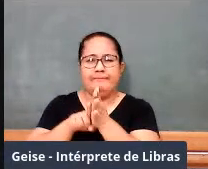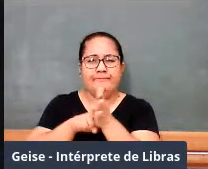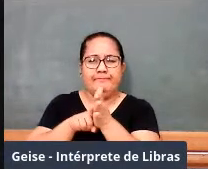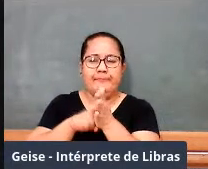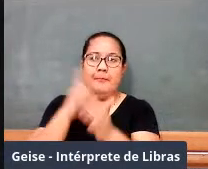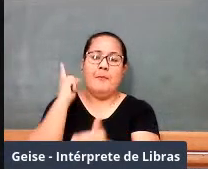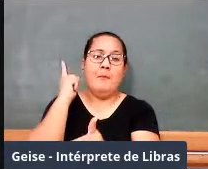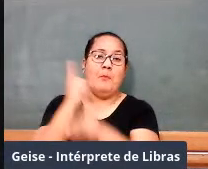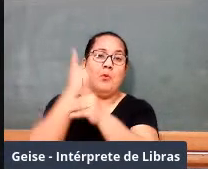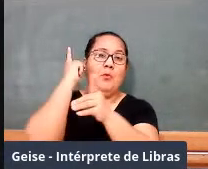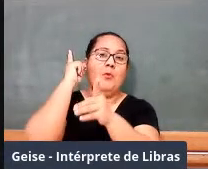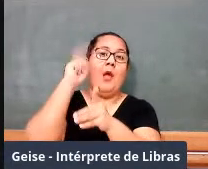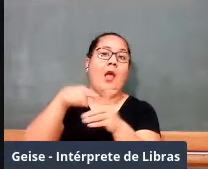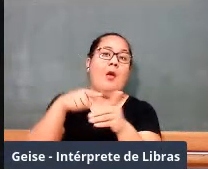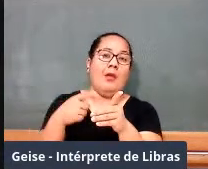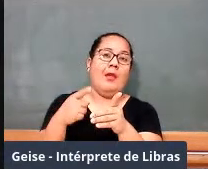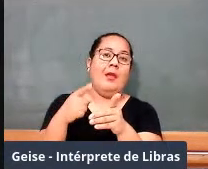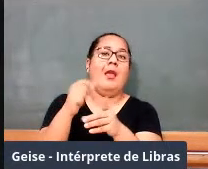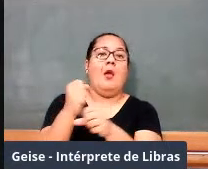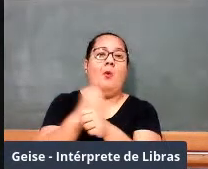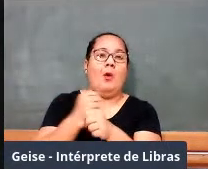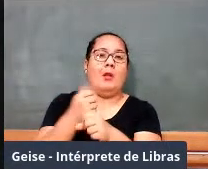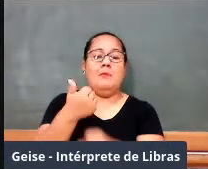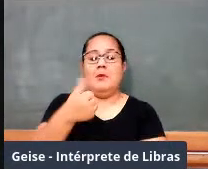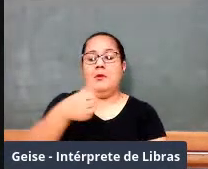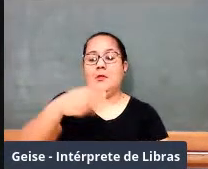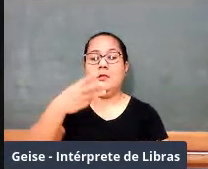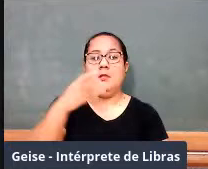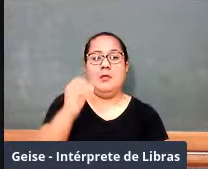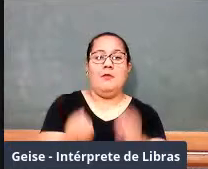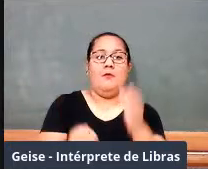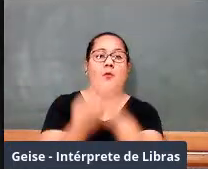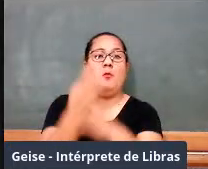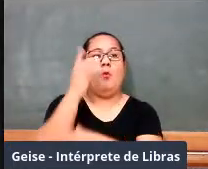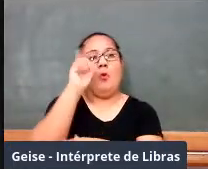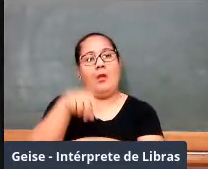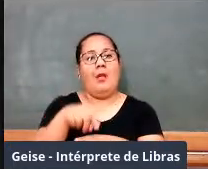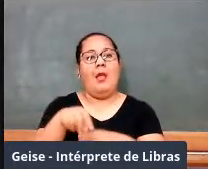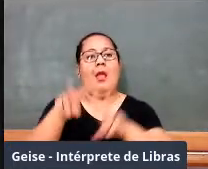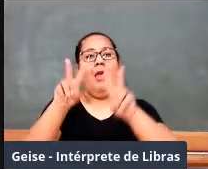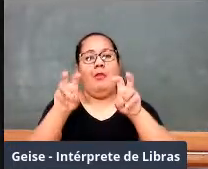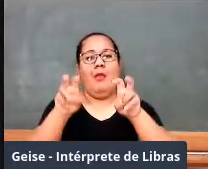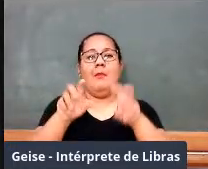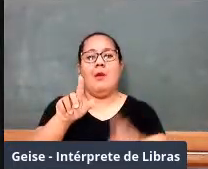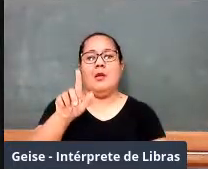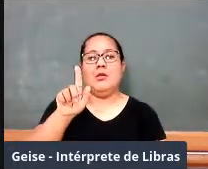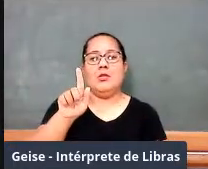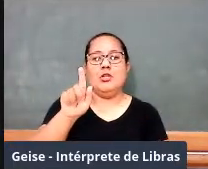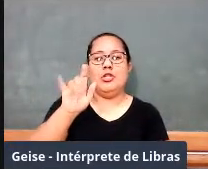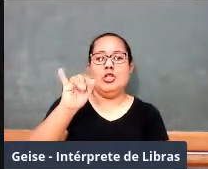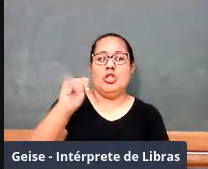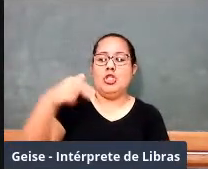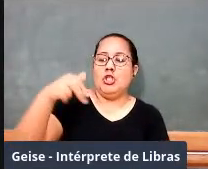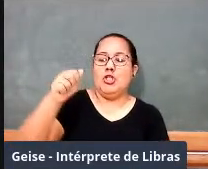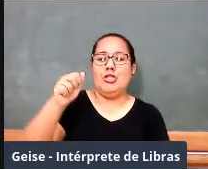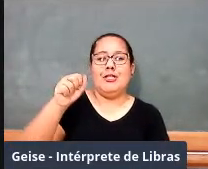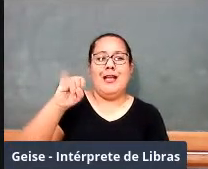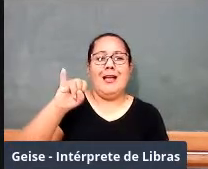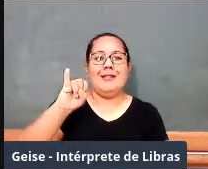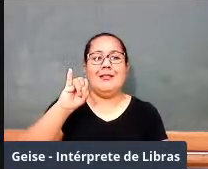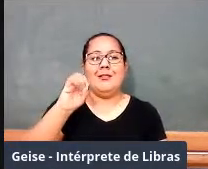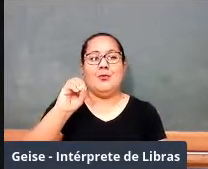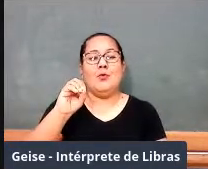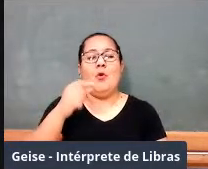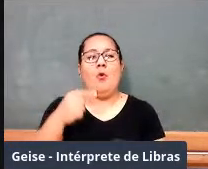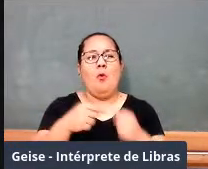ginásio, né? O ginásio, então, ele tem origem naquilo que eram os primeiros anos aí do